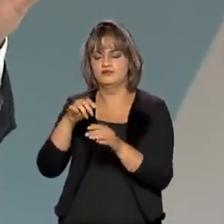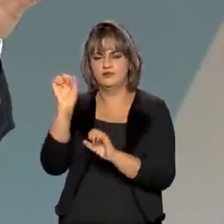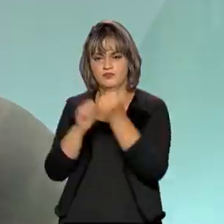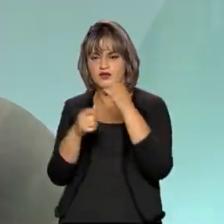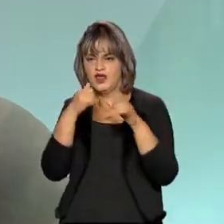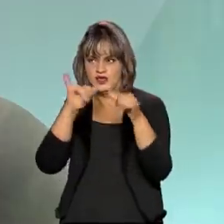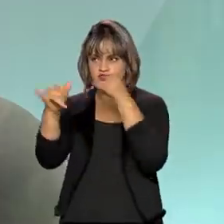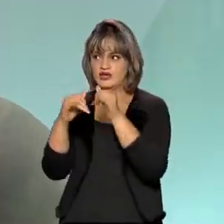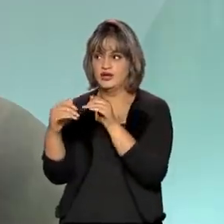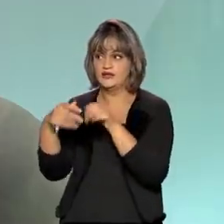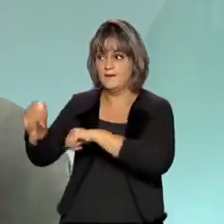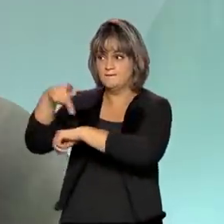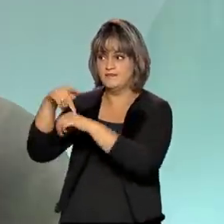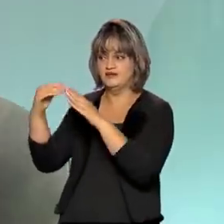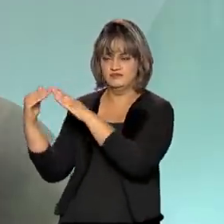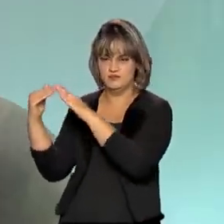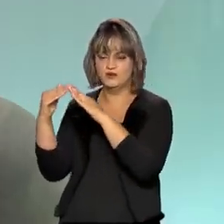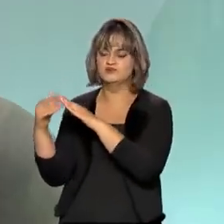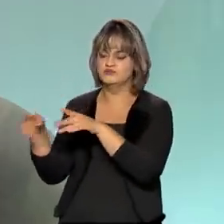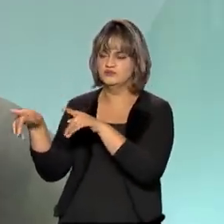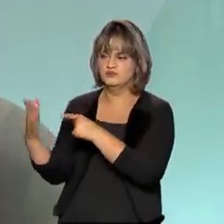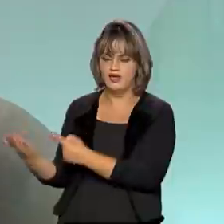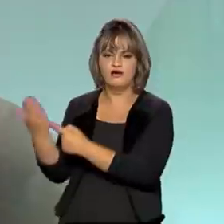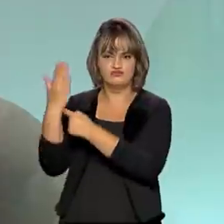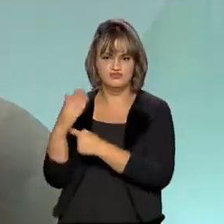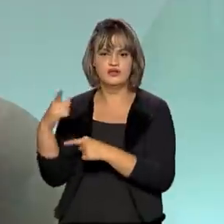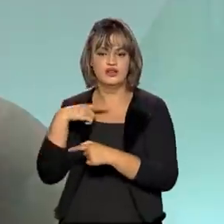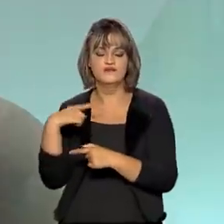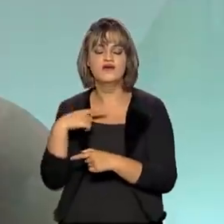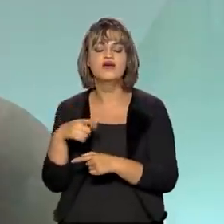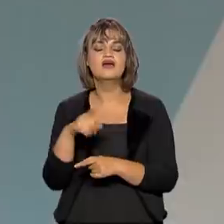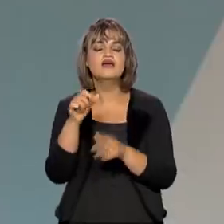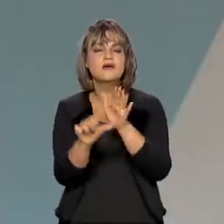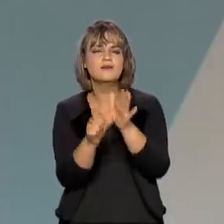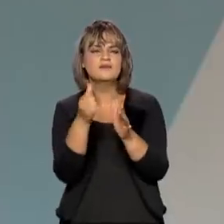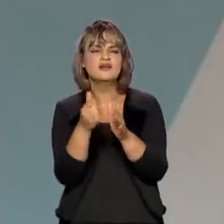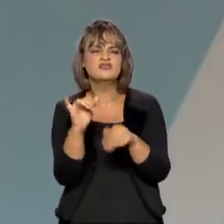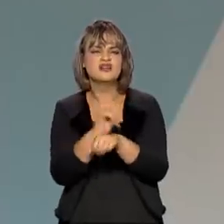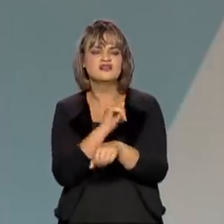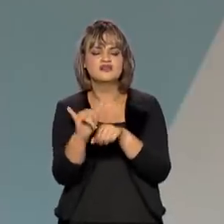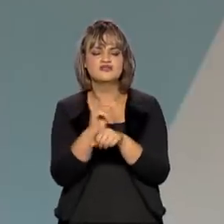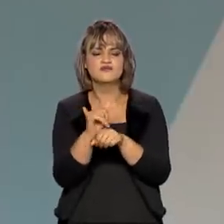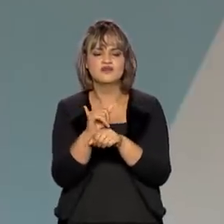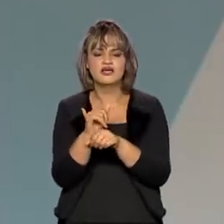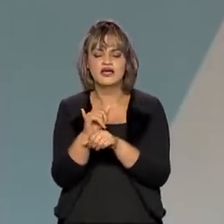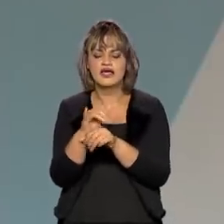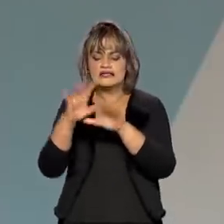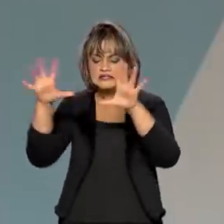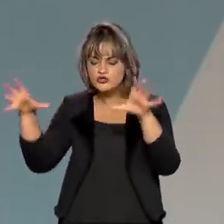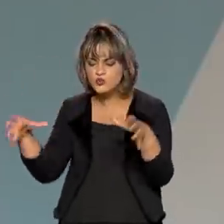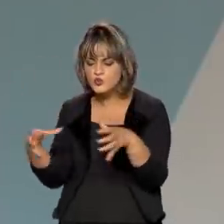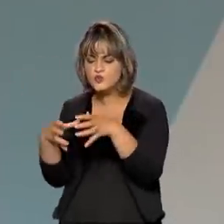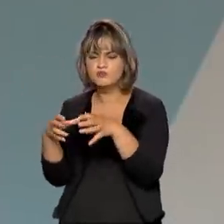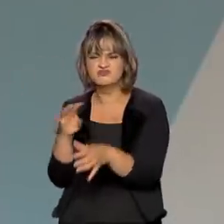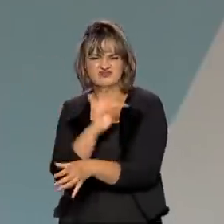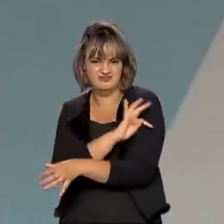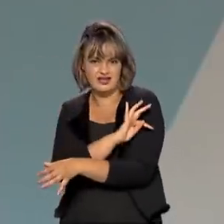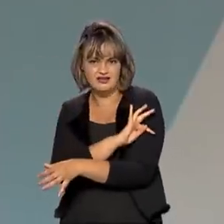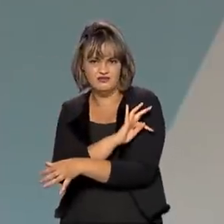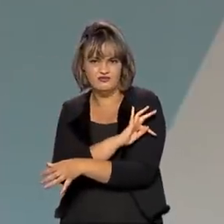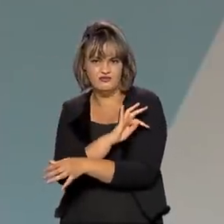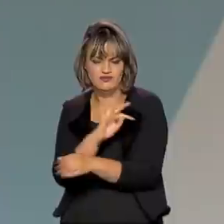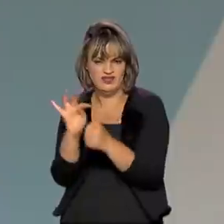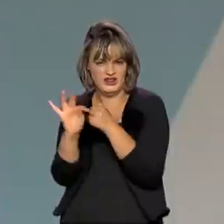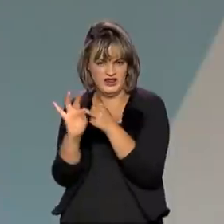de países vizinhos. E, nesse primeiro semestre, a primeira medida foi a criação dessa Câmara Técnica, podemos dizer assim,